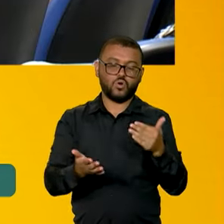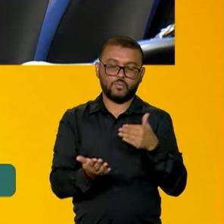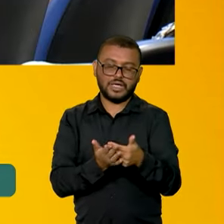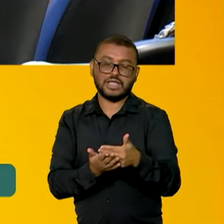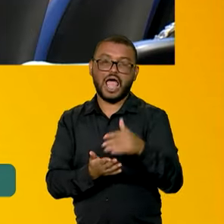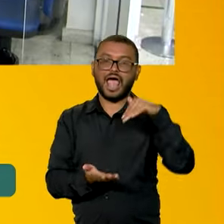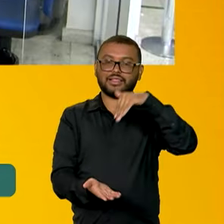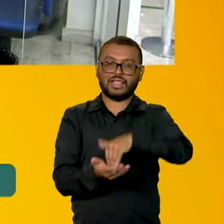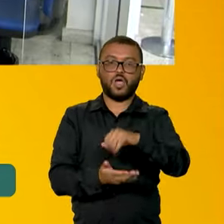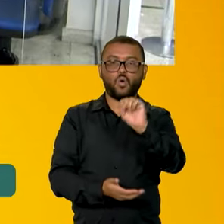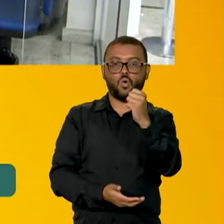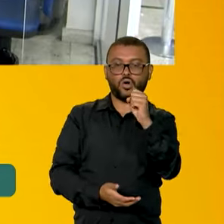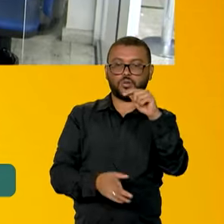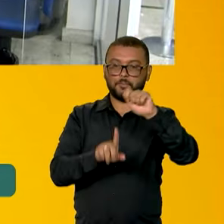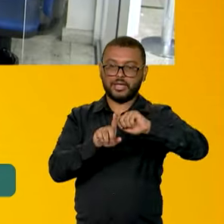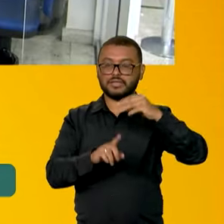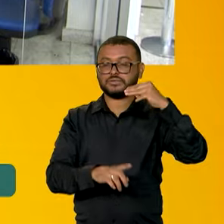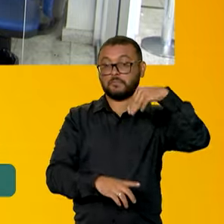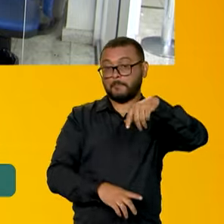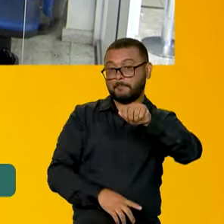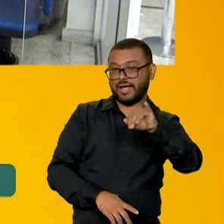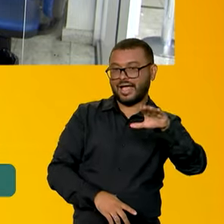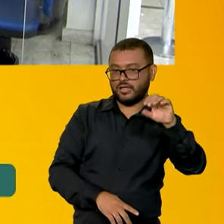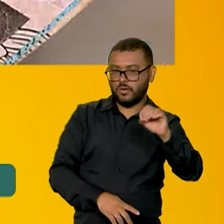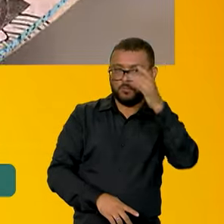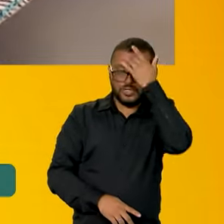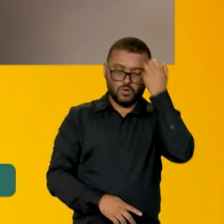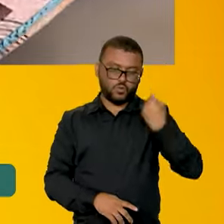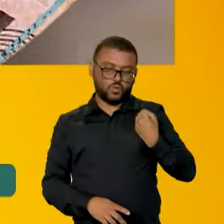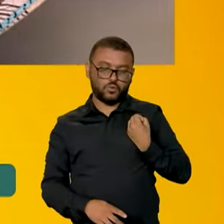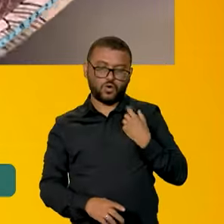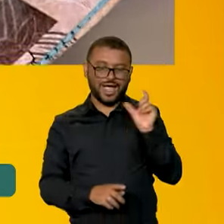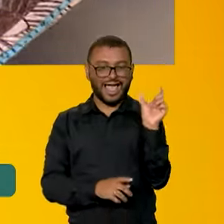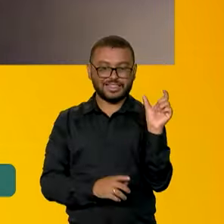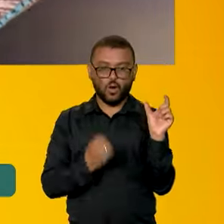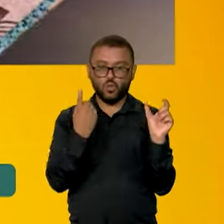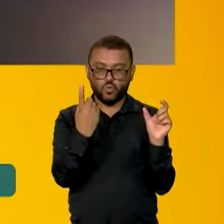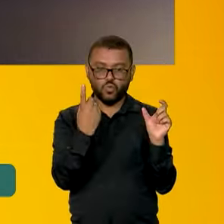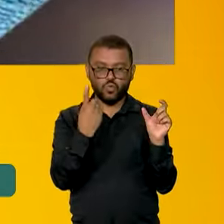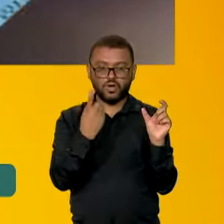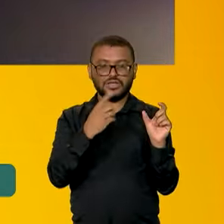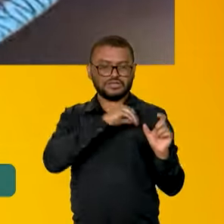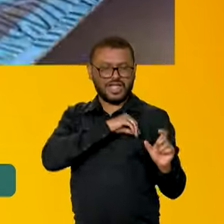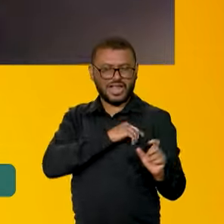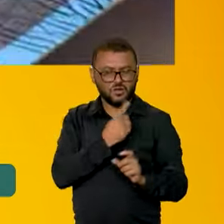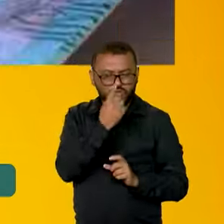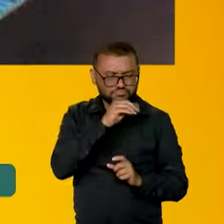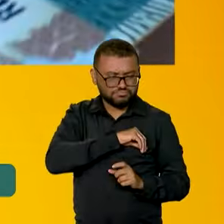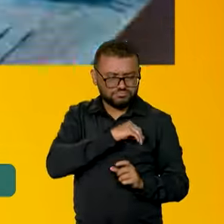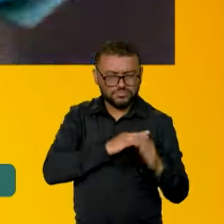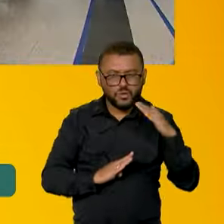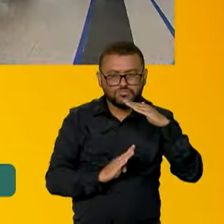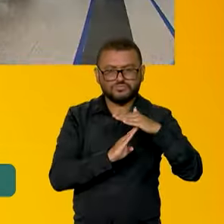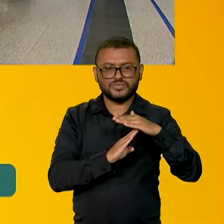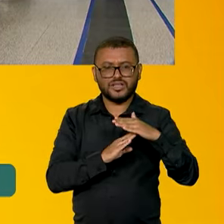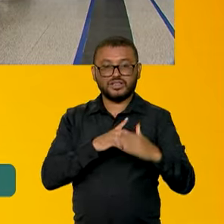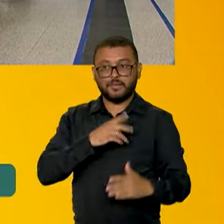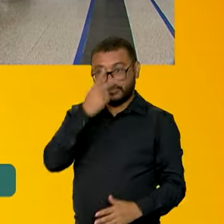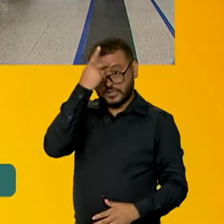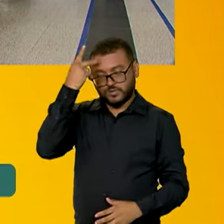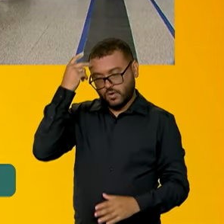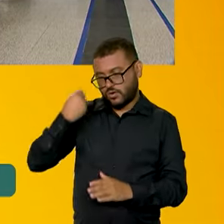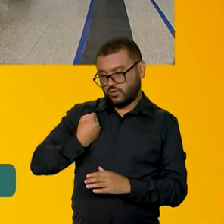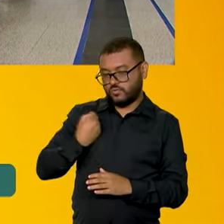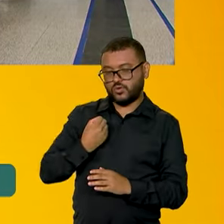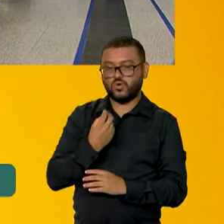maio. Recebem primeiros segurados com dígito final 1 e que ganham até um salário mínimo. Os beneficiários com dígito final